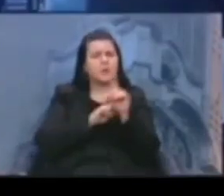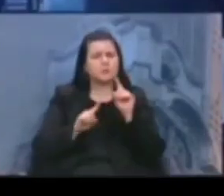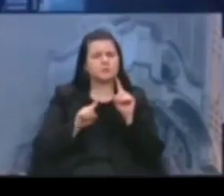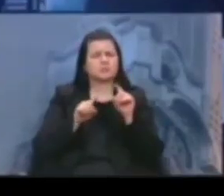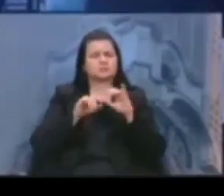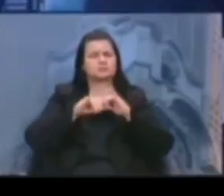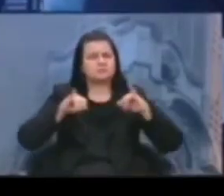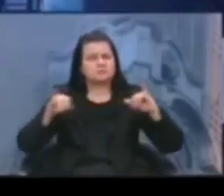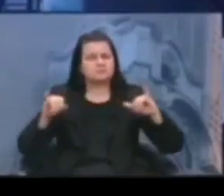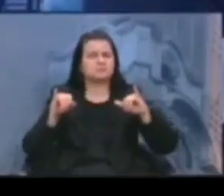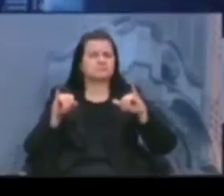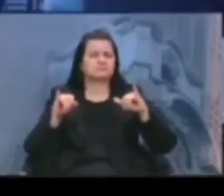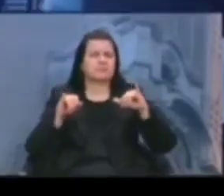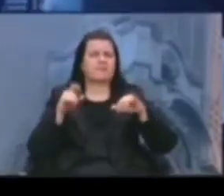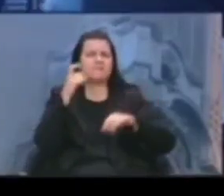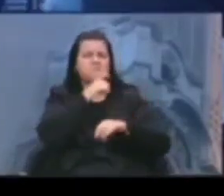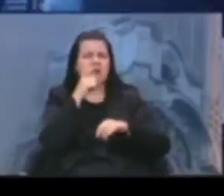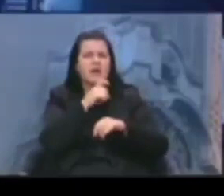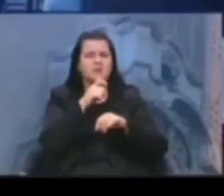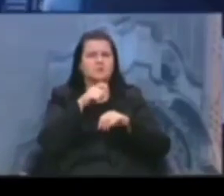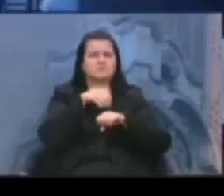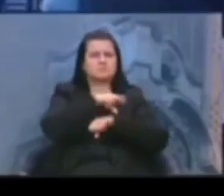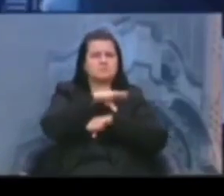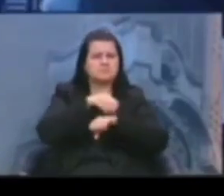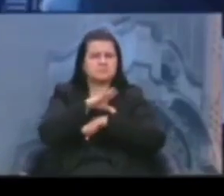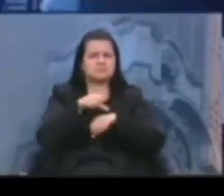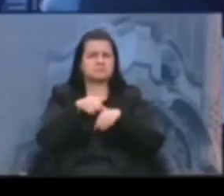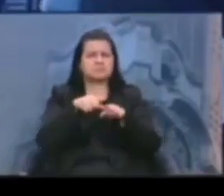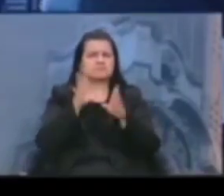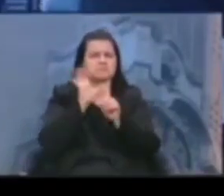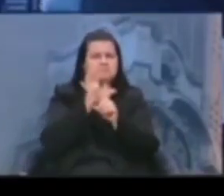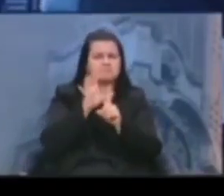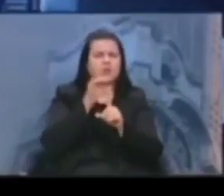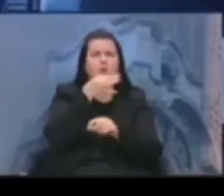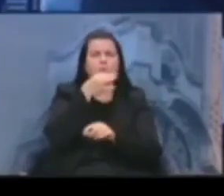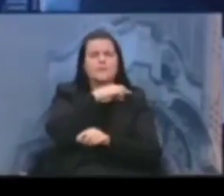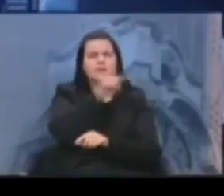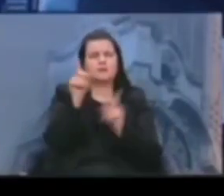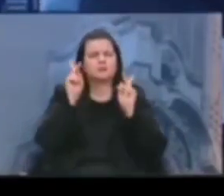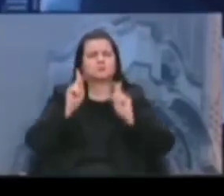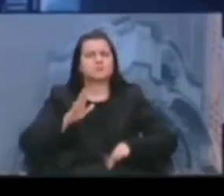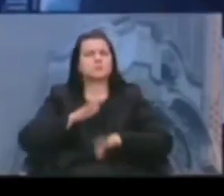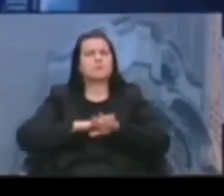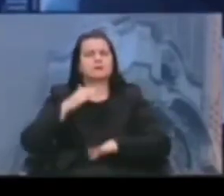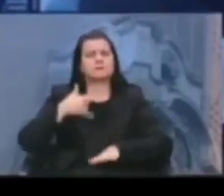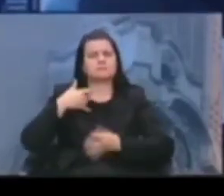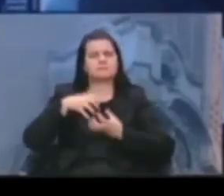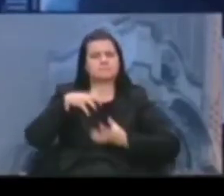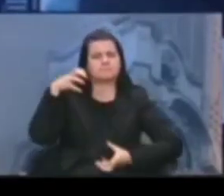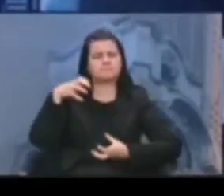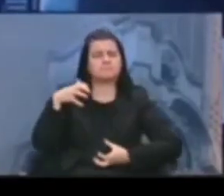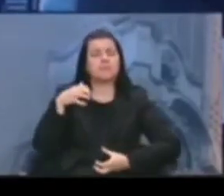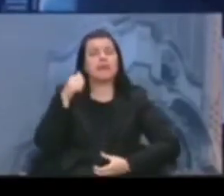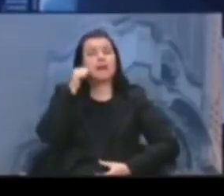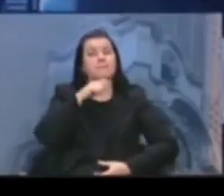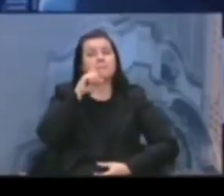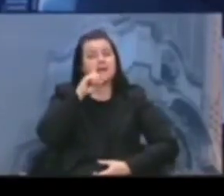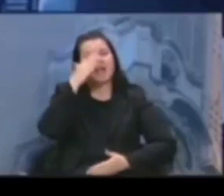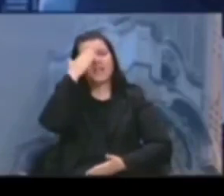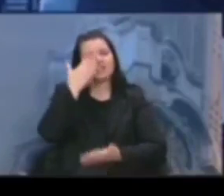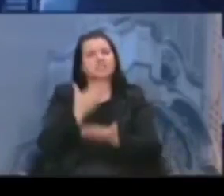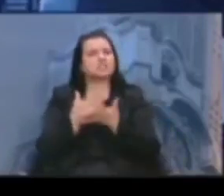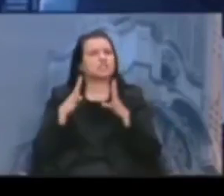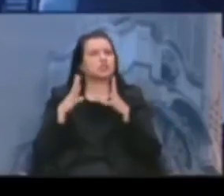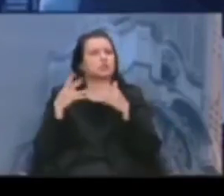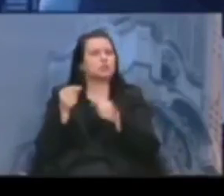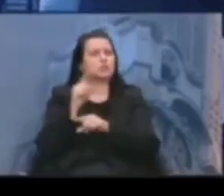das pessoas, da opinião das pessoas mais velhas que está sendo feita no país. Ela acreditava em todas as teorias